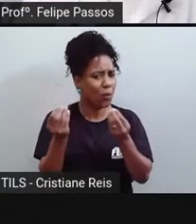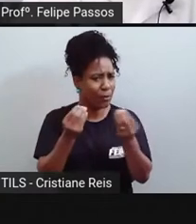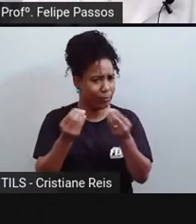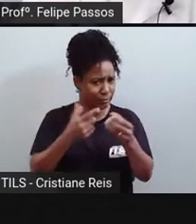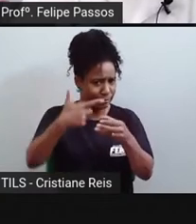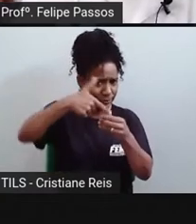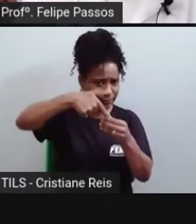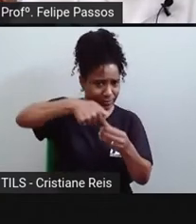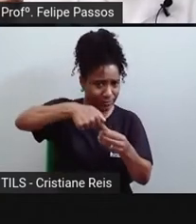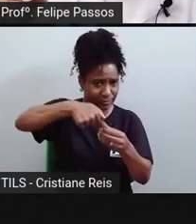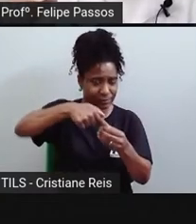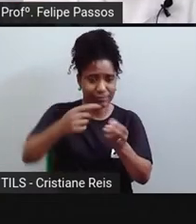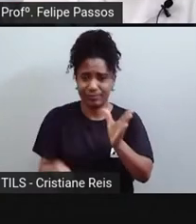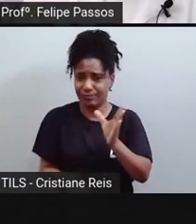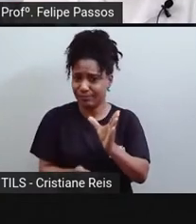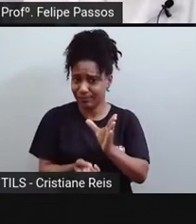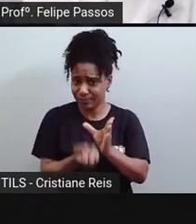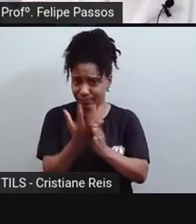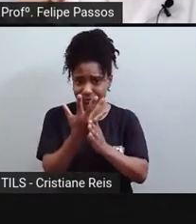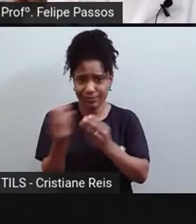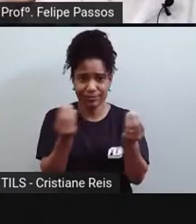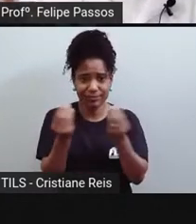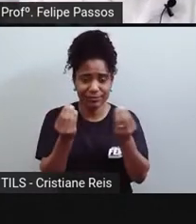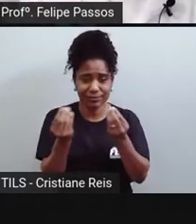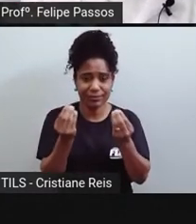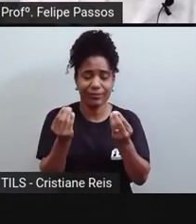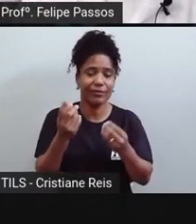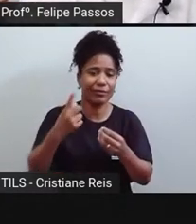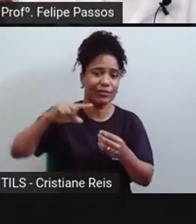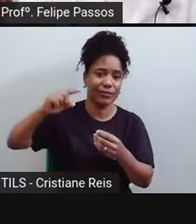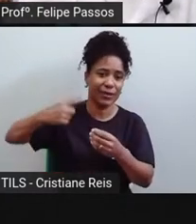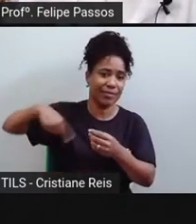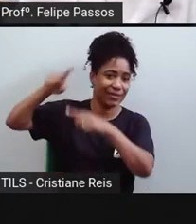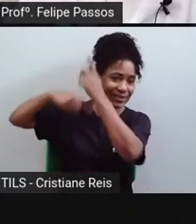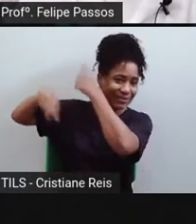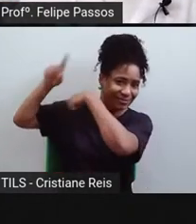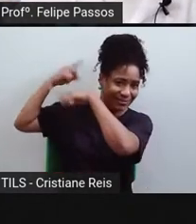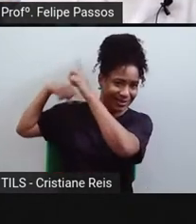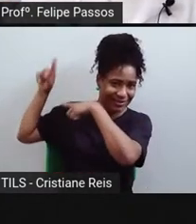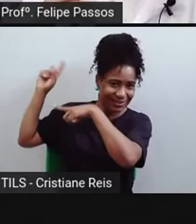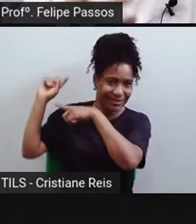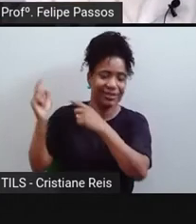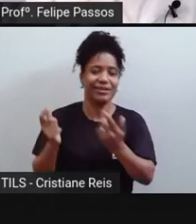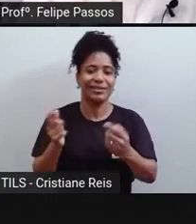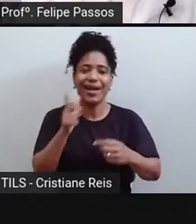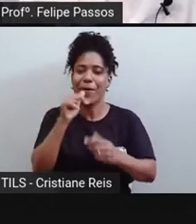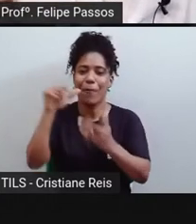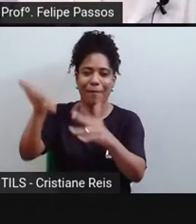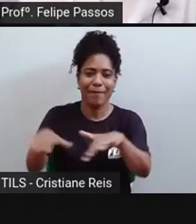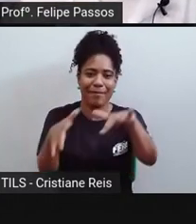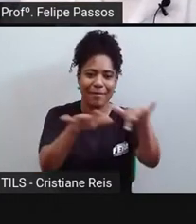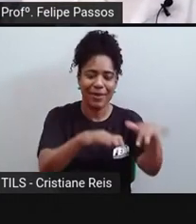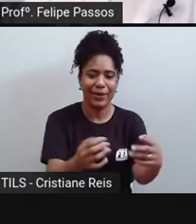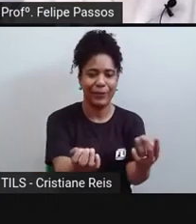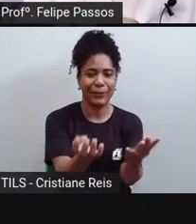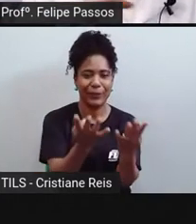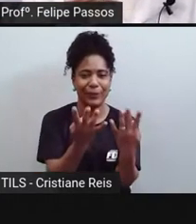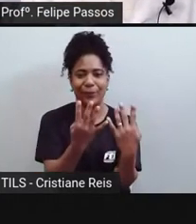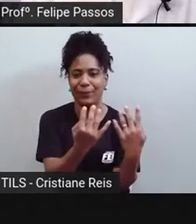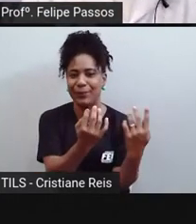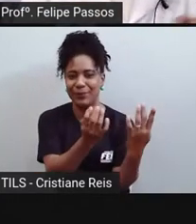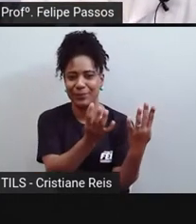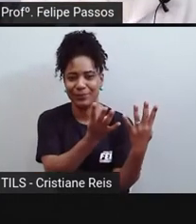isso? Bilhões de anos atrás, você tinha algas, protozoários, plantas, animais,